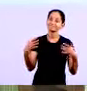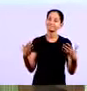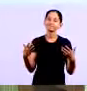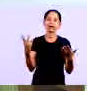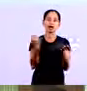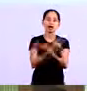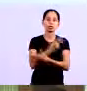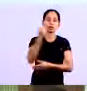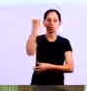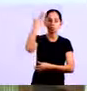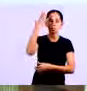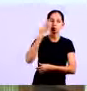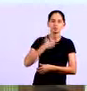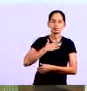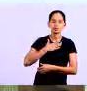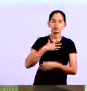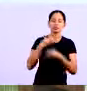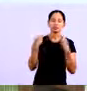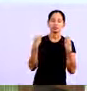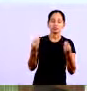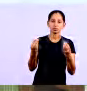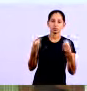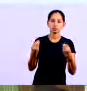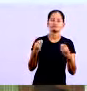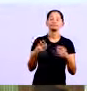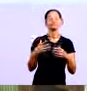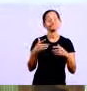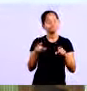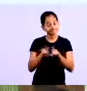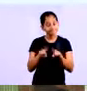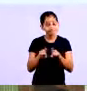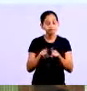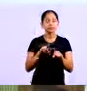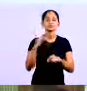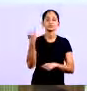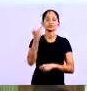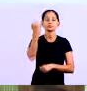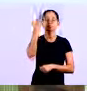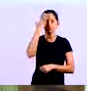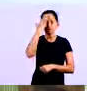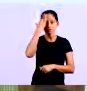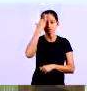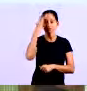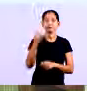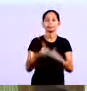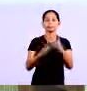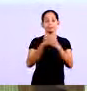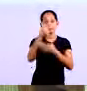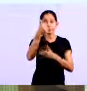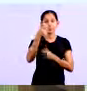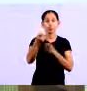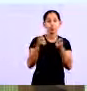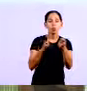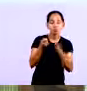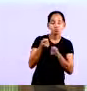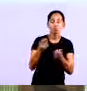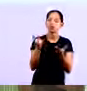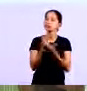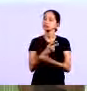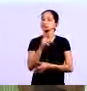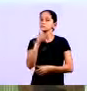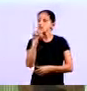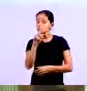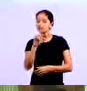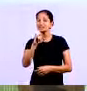você não vai ser acusado de outras coisas pelo fornecedor que deixou de receber então é muito importante né primeiro tenha os controles para não acontecer isso se